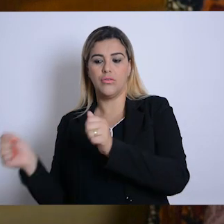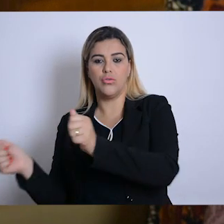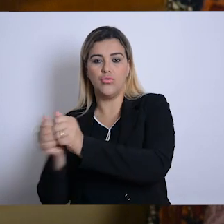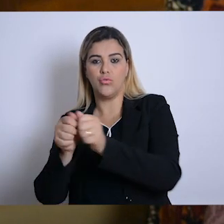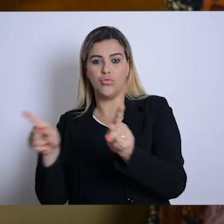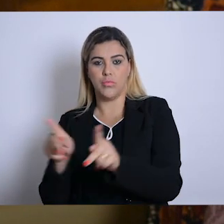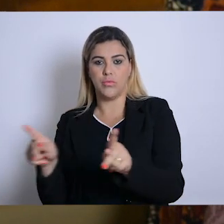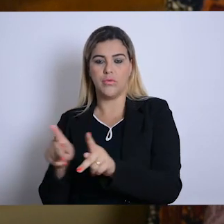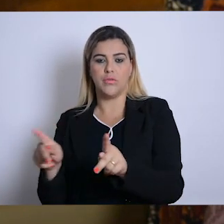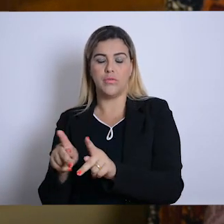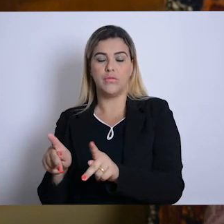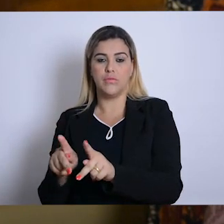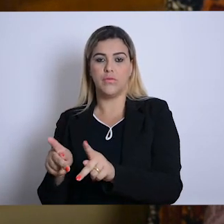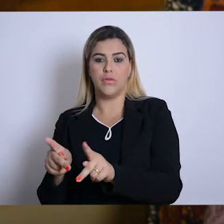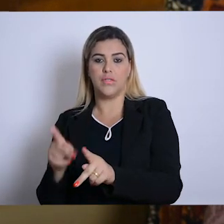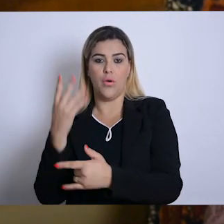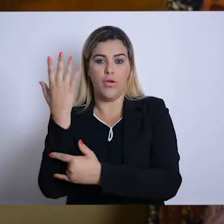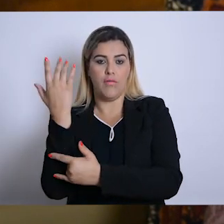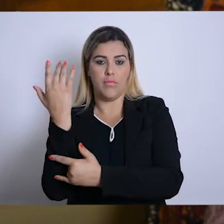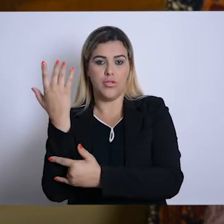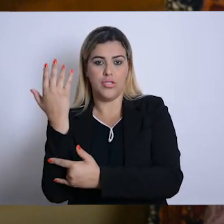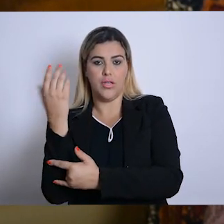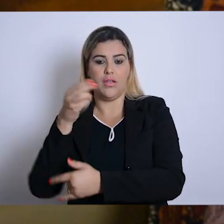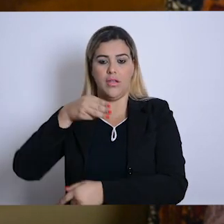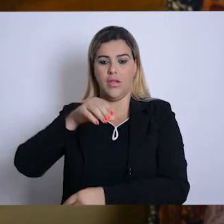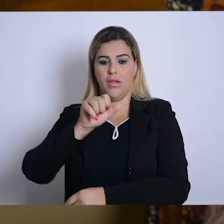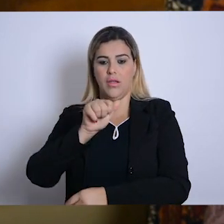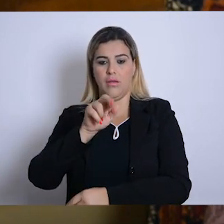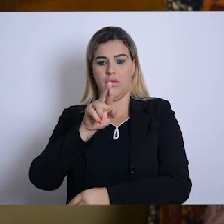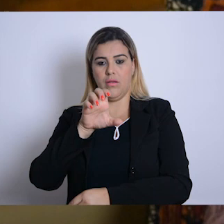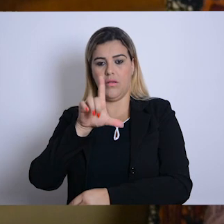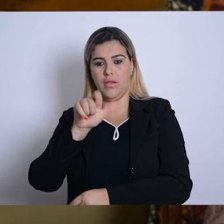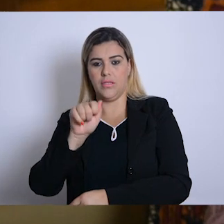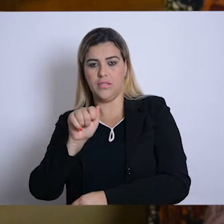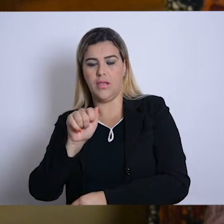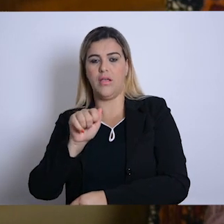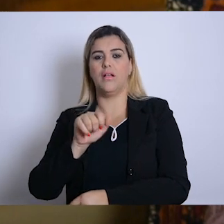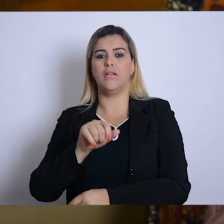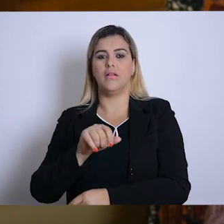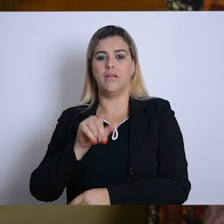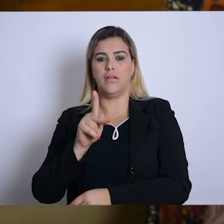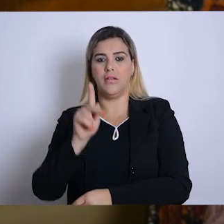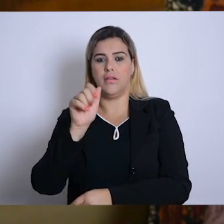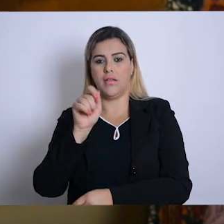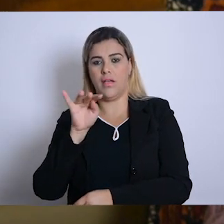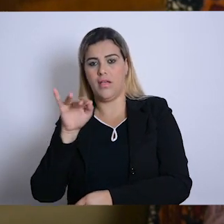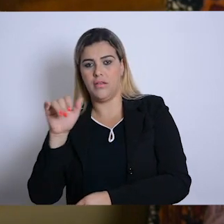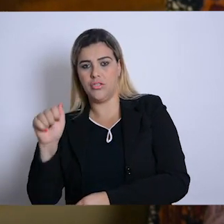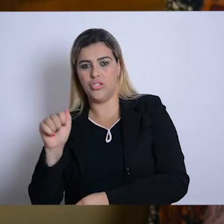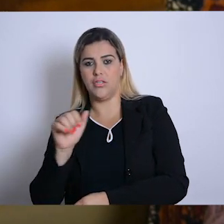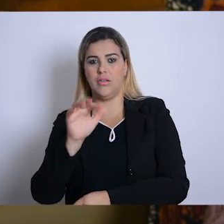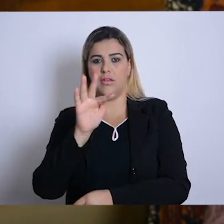da Federal, a Marcela Guimarães, a Cátia Penido, a Fernanda Eterovic,